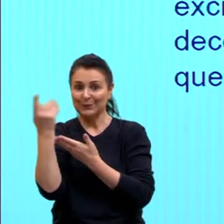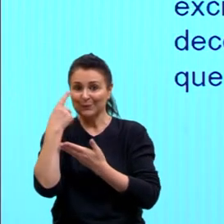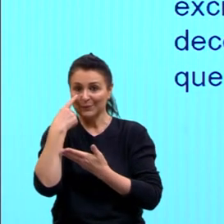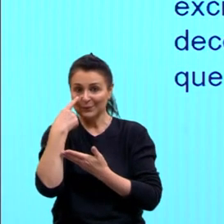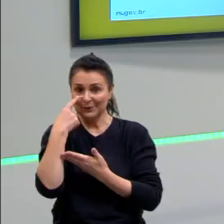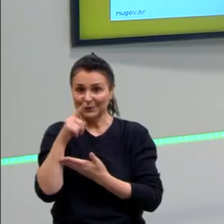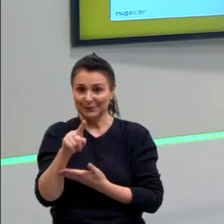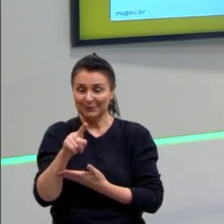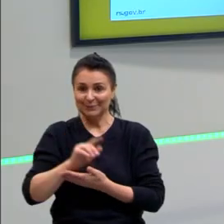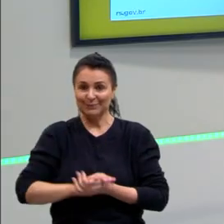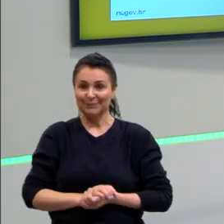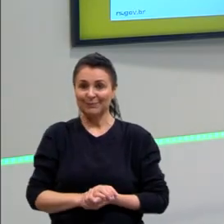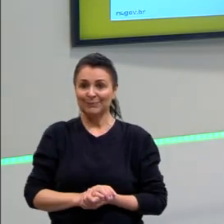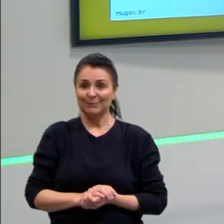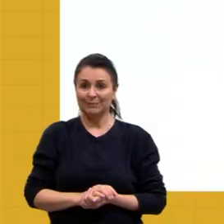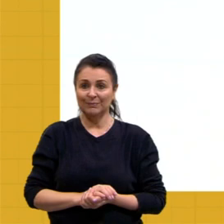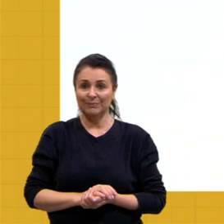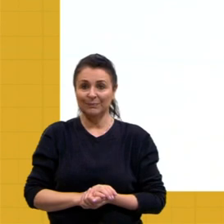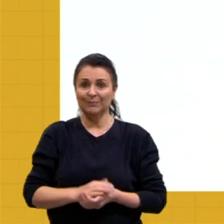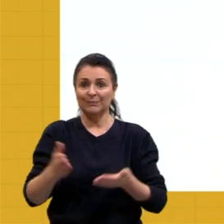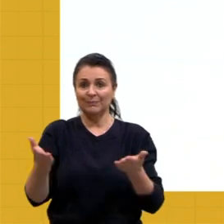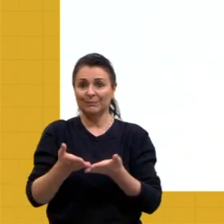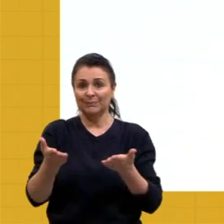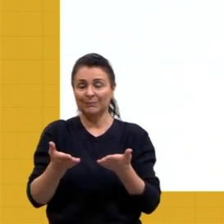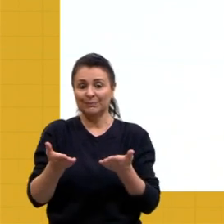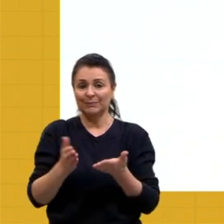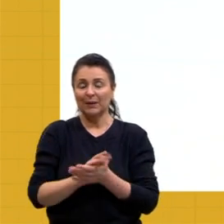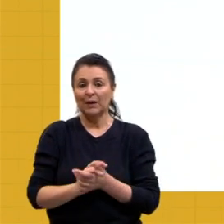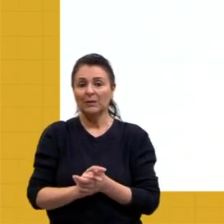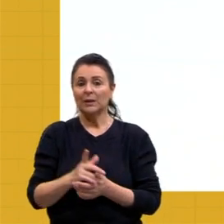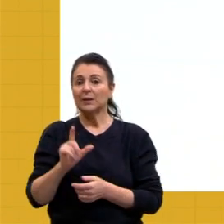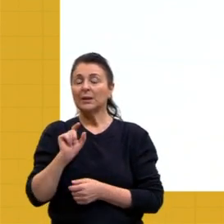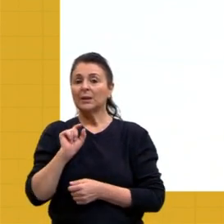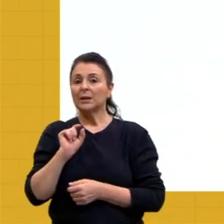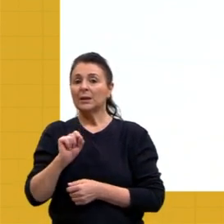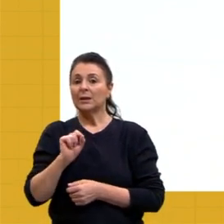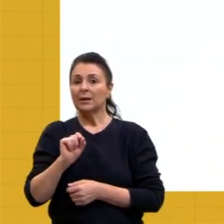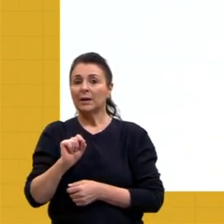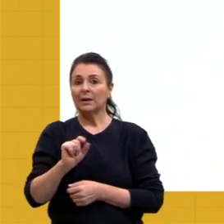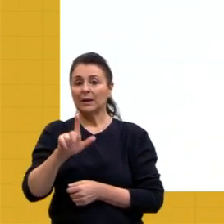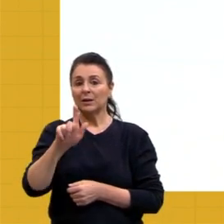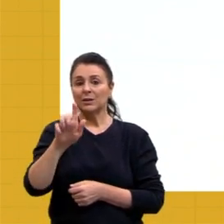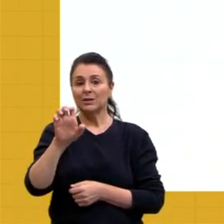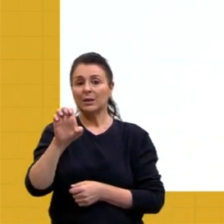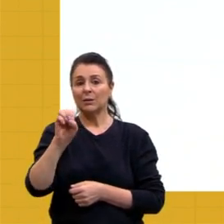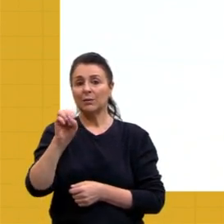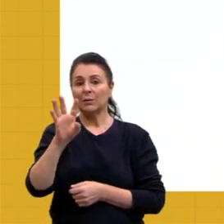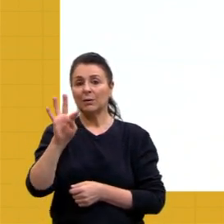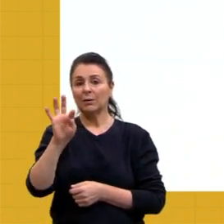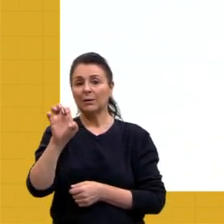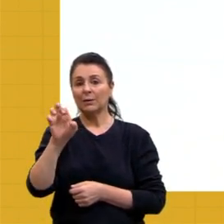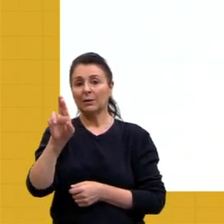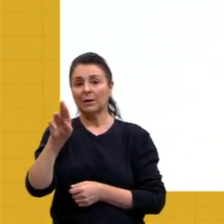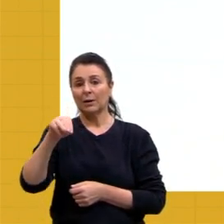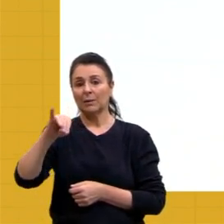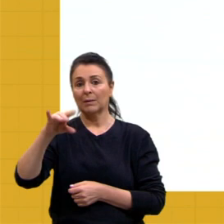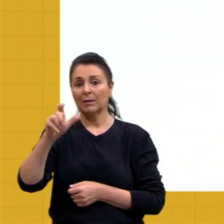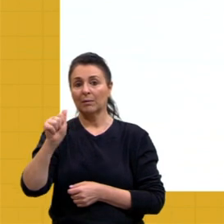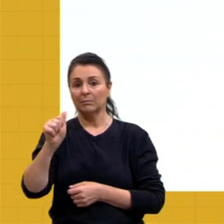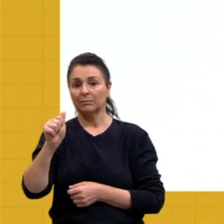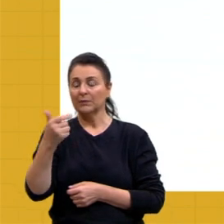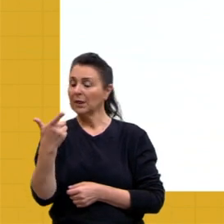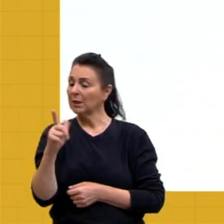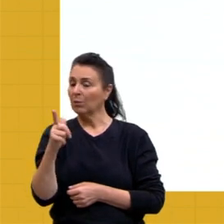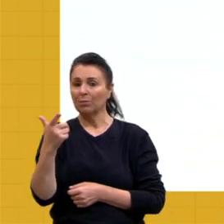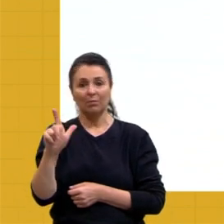passar aqui, então? E aí, agora, ó, nós entramos na geotérmica. Como eu falei para vocês, nós não temos no Brasil, tá,